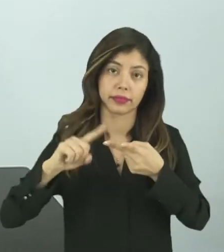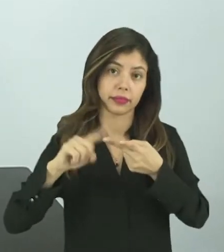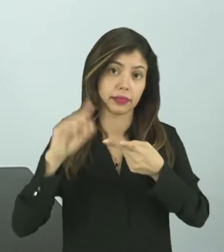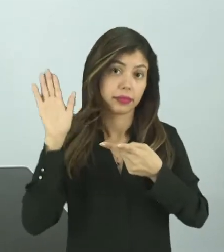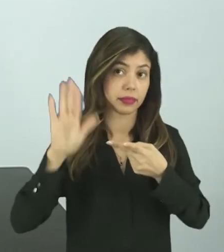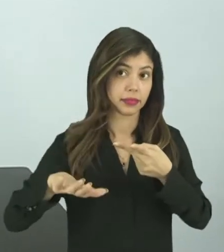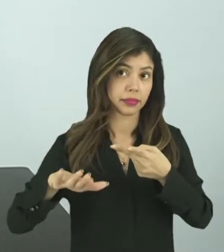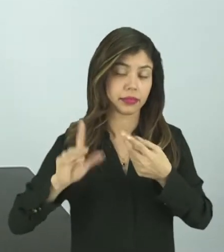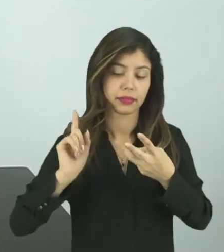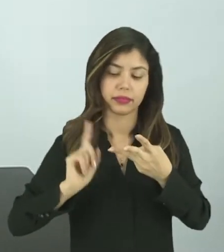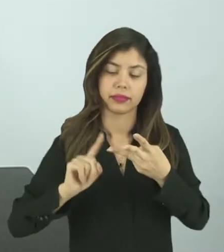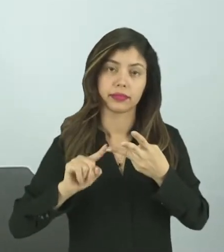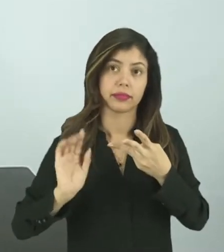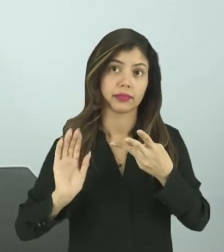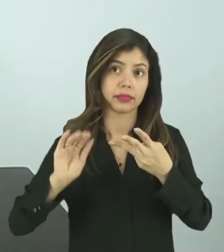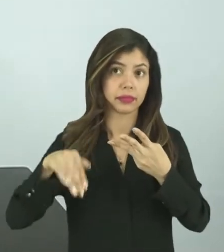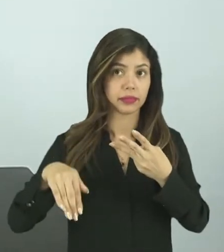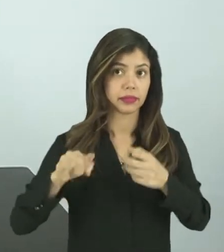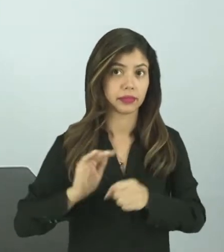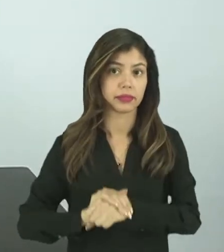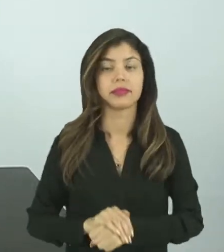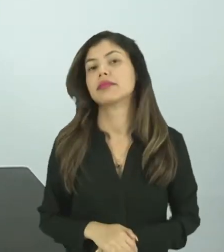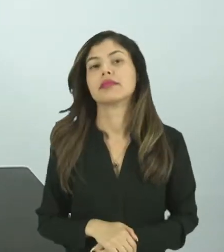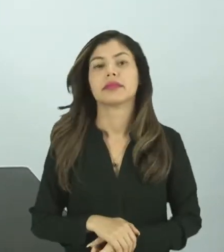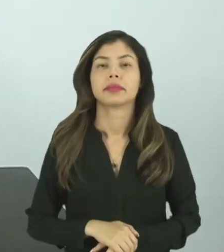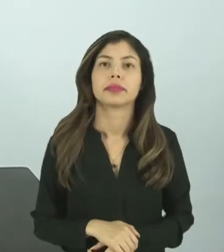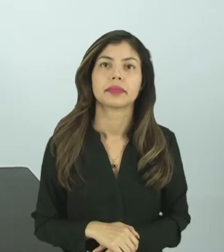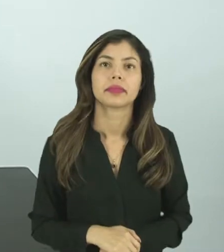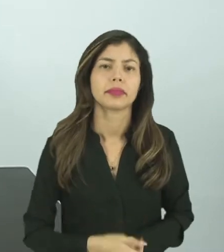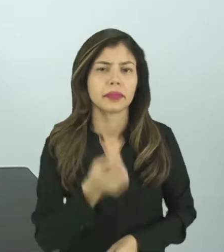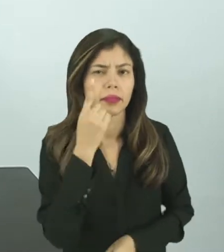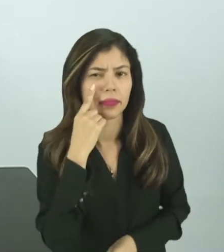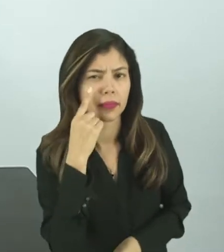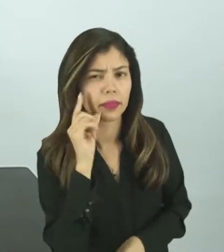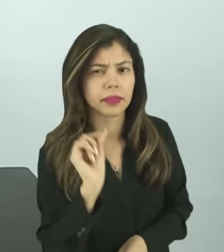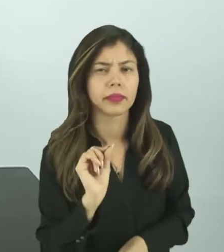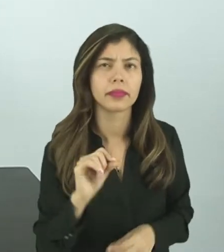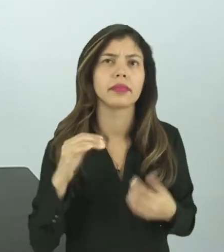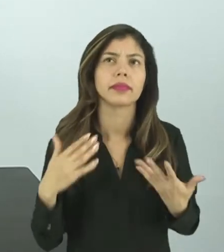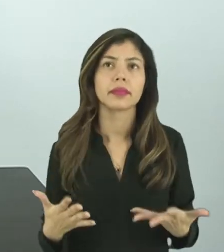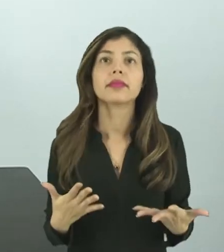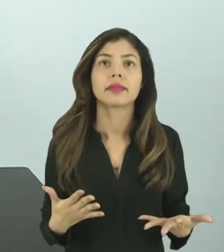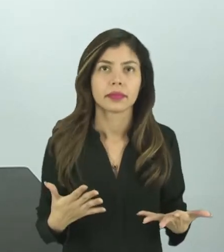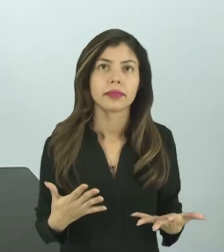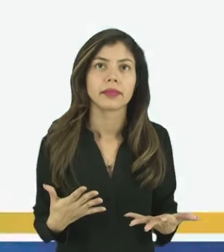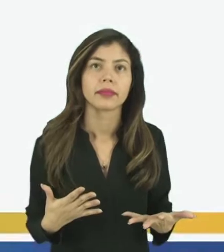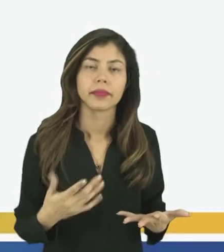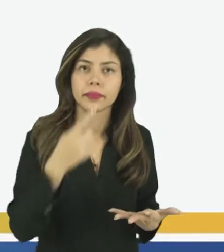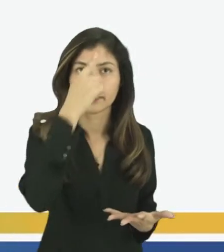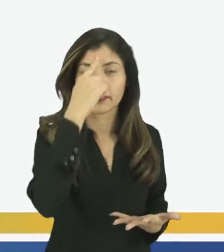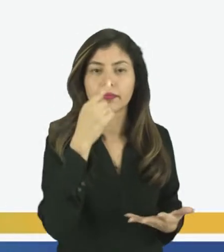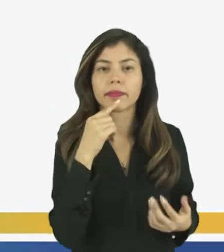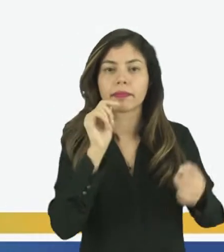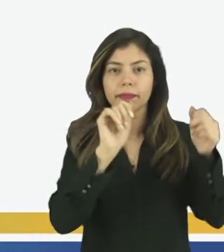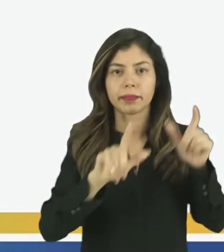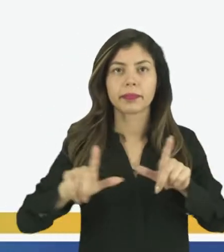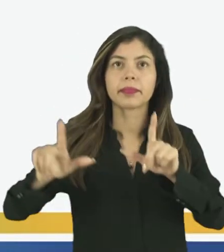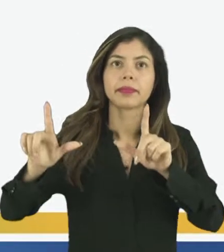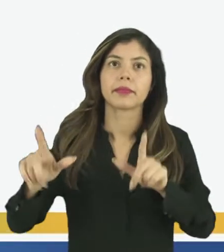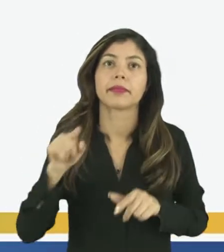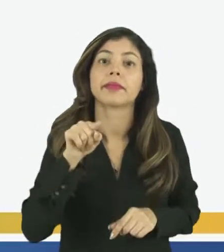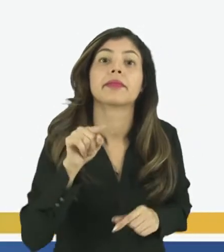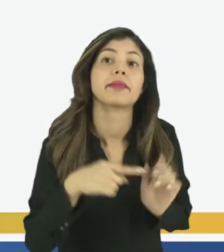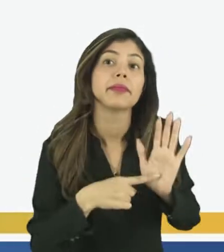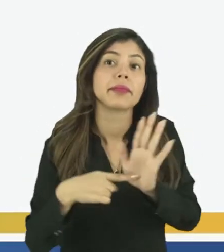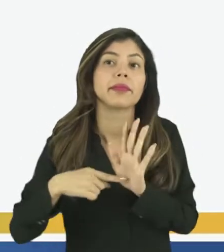tarde e no período da noite. Vocês podem olhar e observar a imagem na telinha e estar